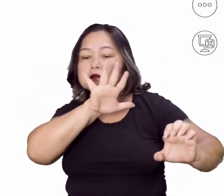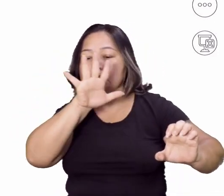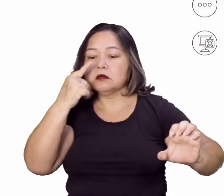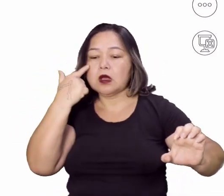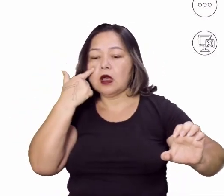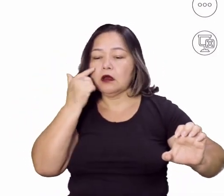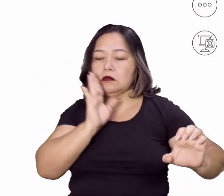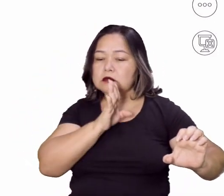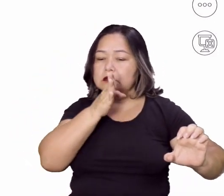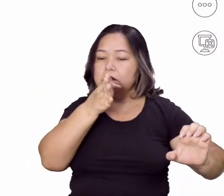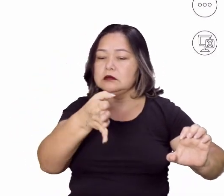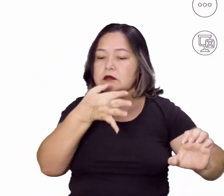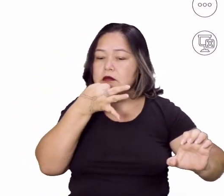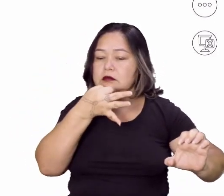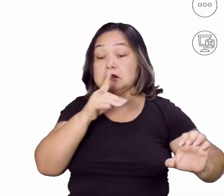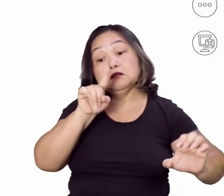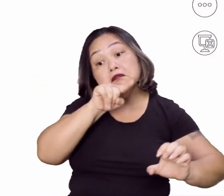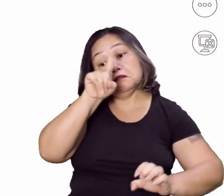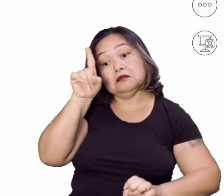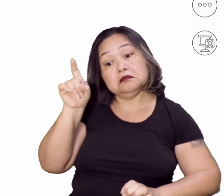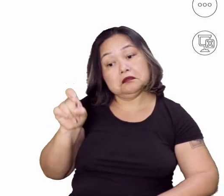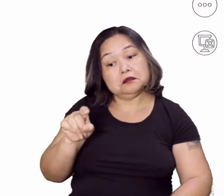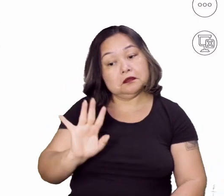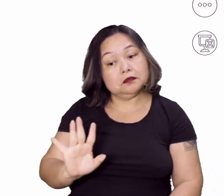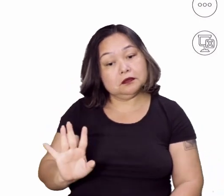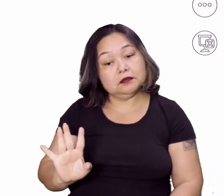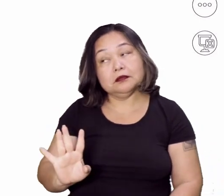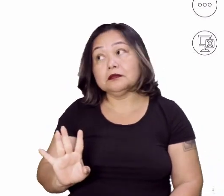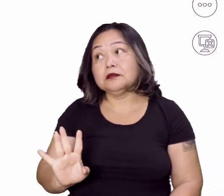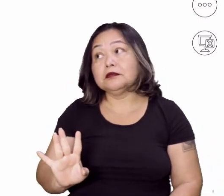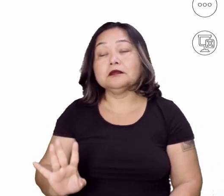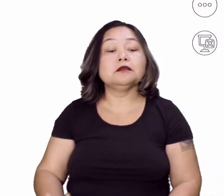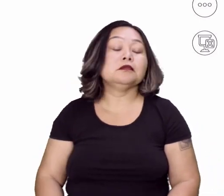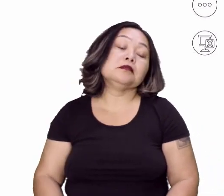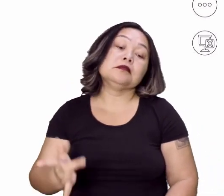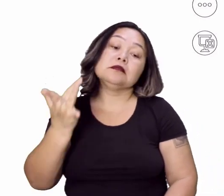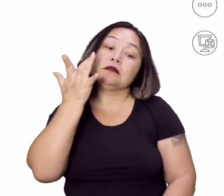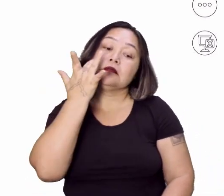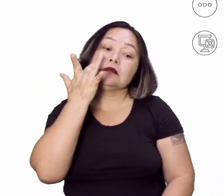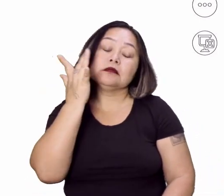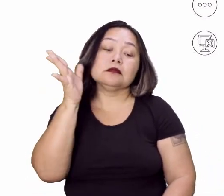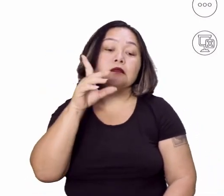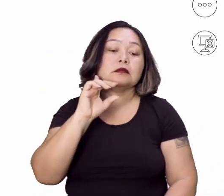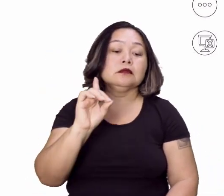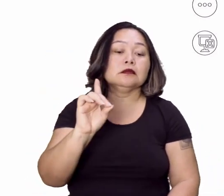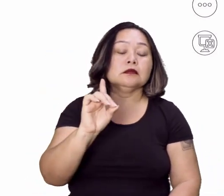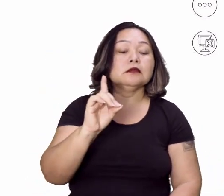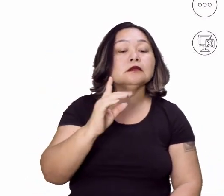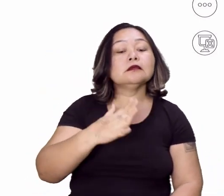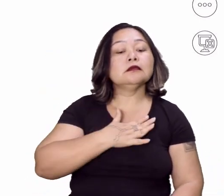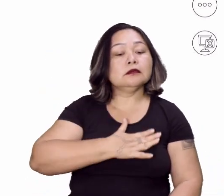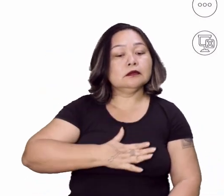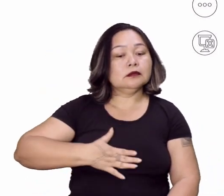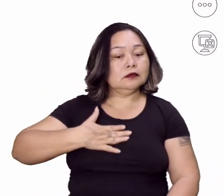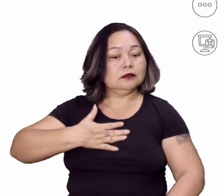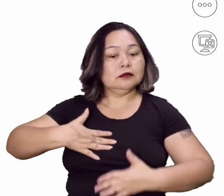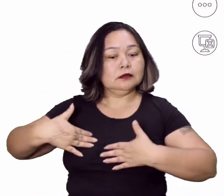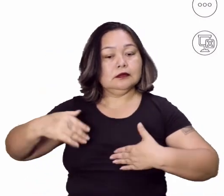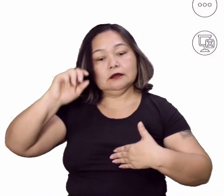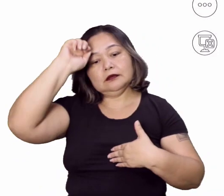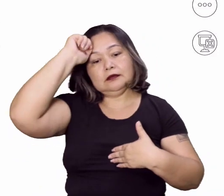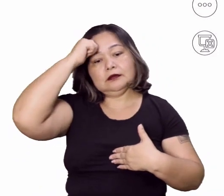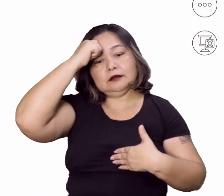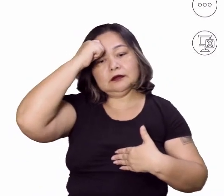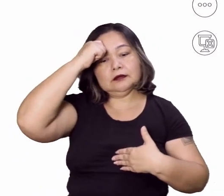ao centro. Será, pessoal? Será? Não sei. Vamos aqui a D? Os Panteras Negras